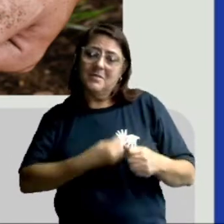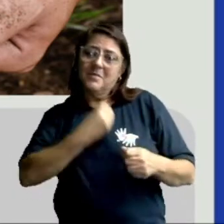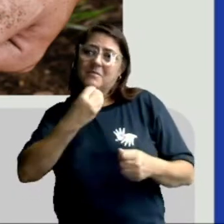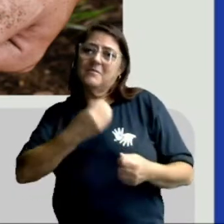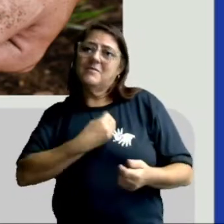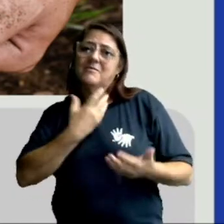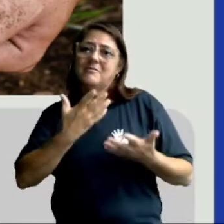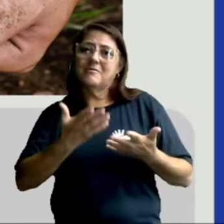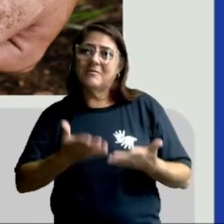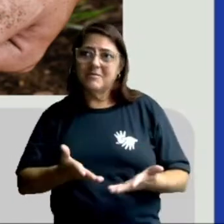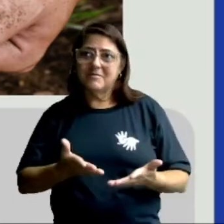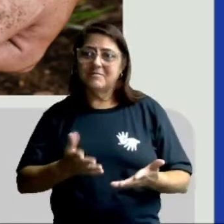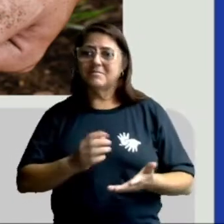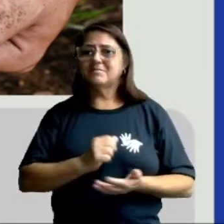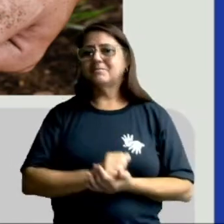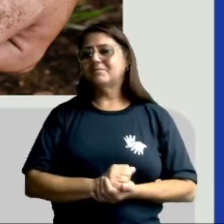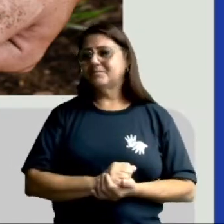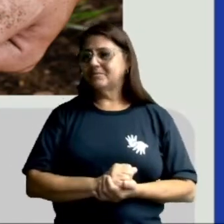poder sobreviver.